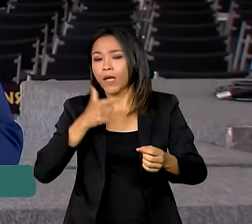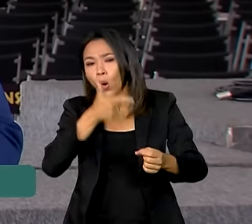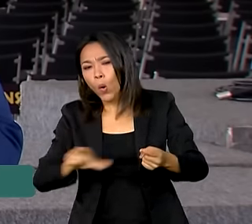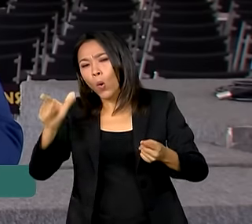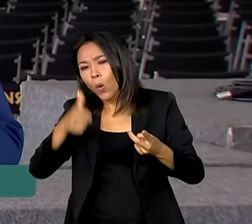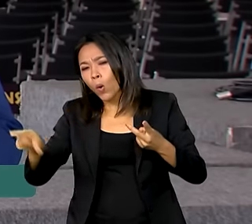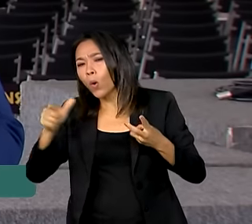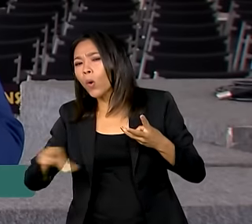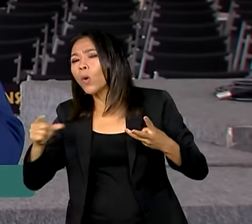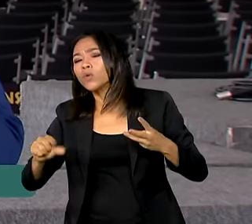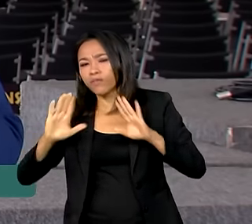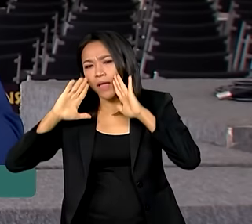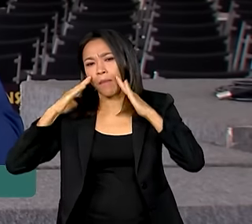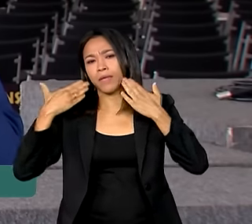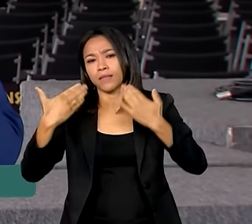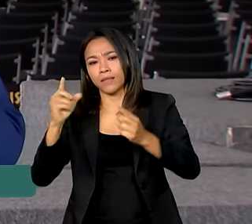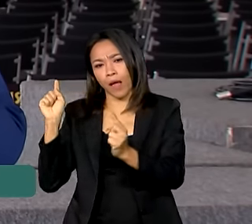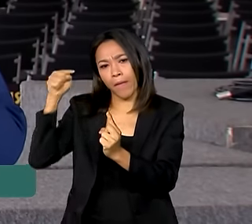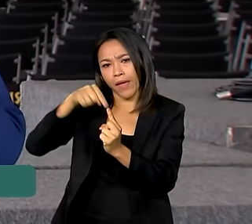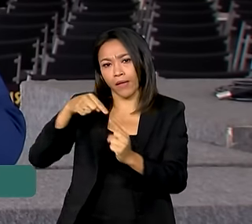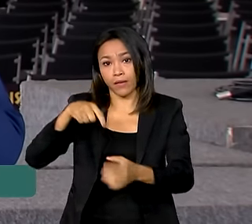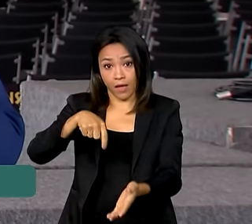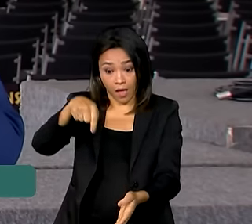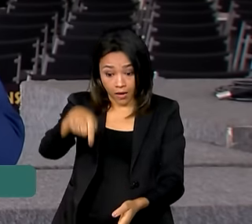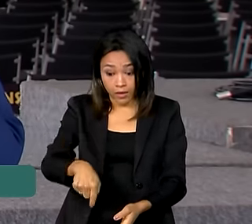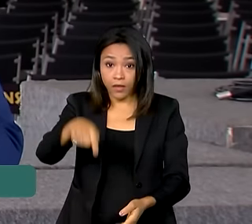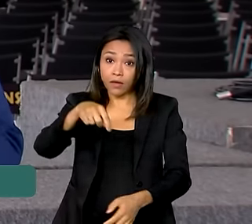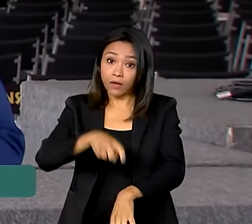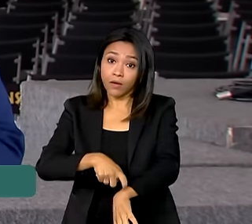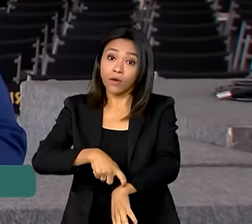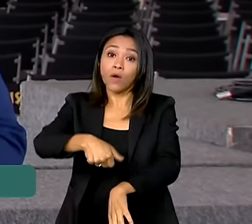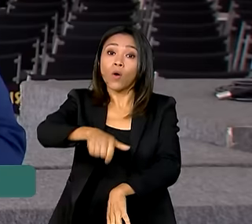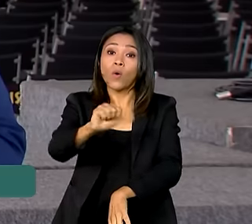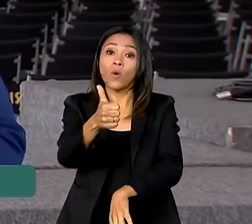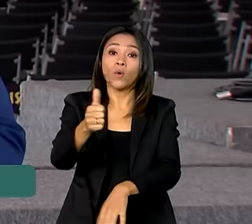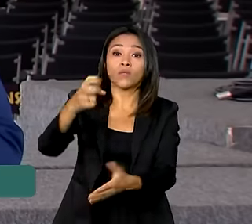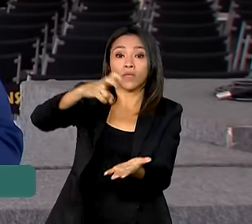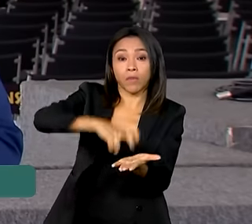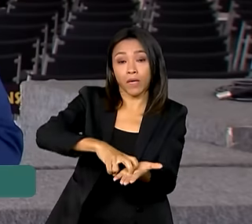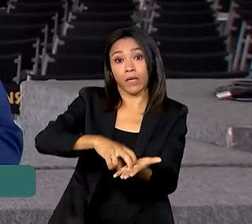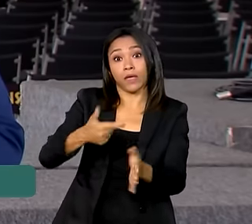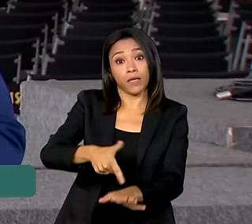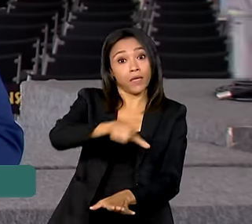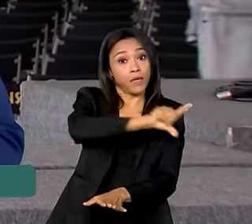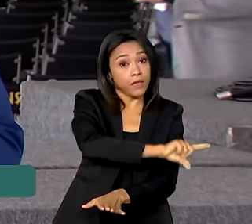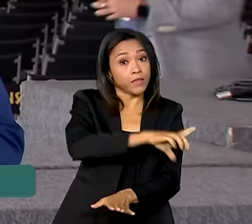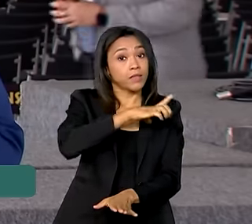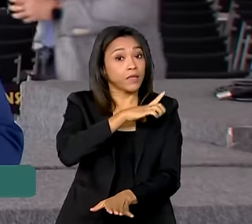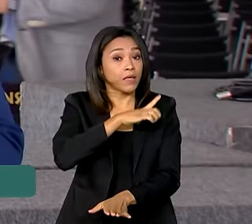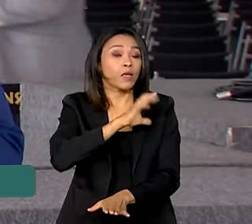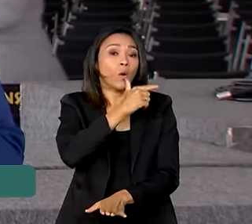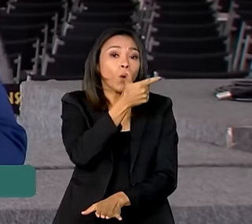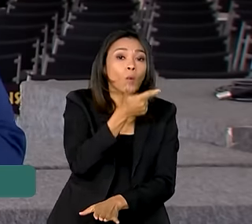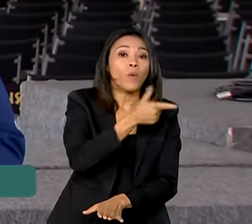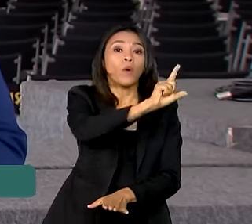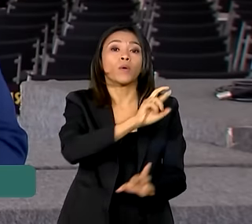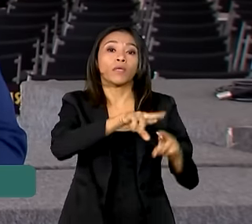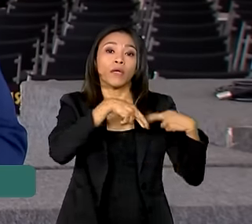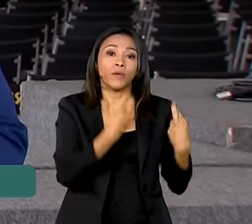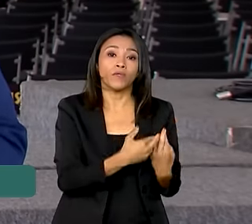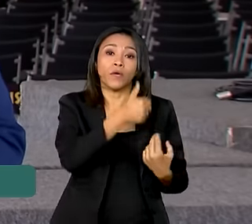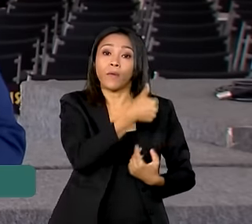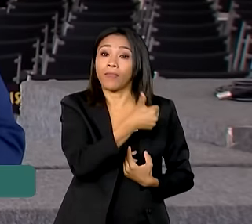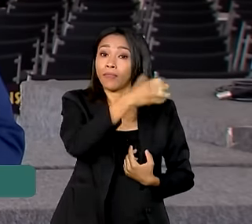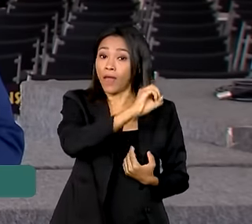nesse evento que vai ocorrer às 11 da manhã. E antes dessa agenda, aqui no Palácio do Planalto, o presidente Lula tem uma outra reunião às 10 da